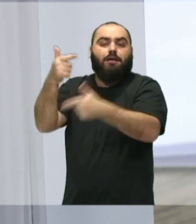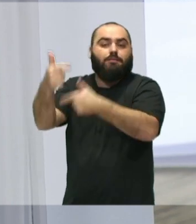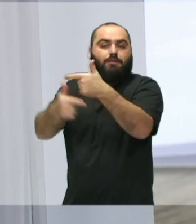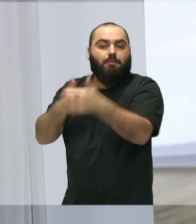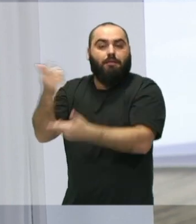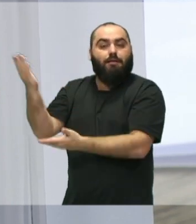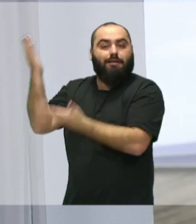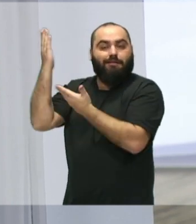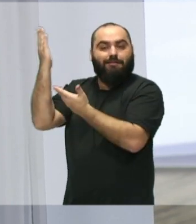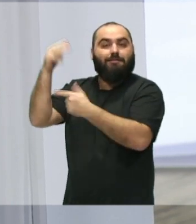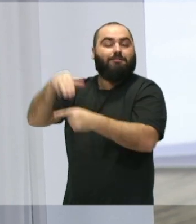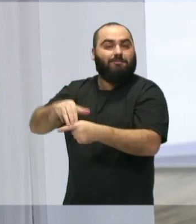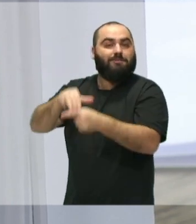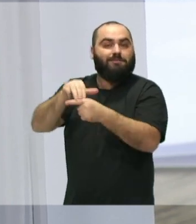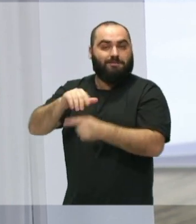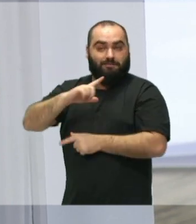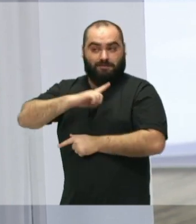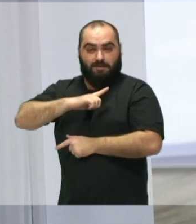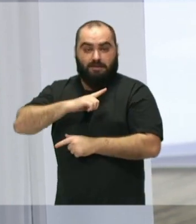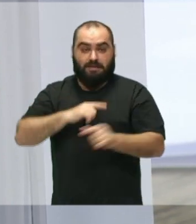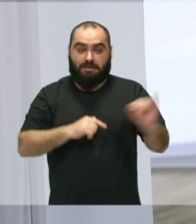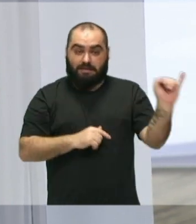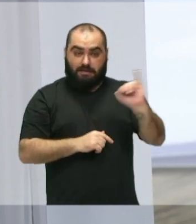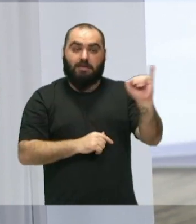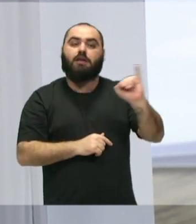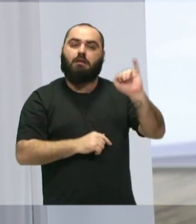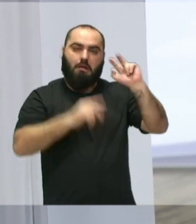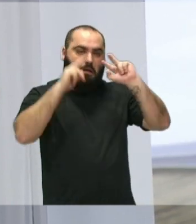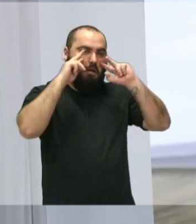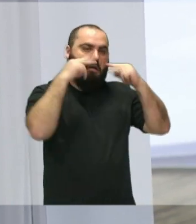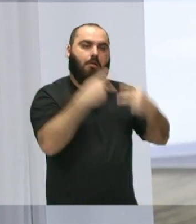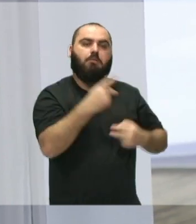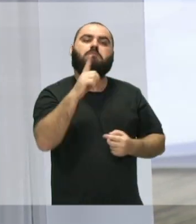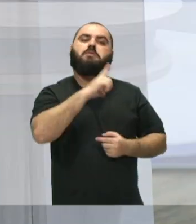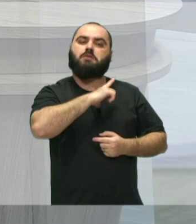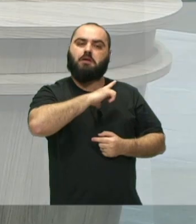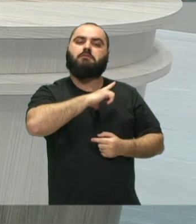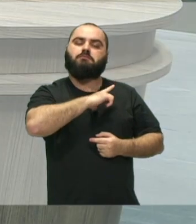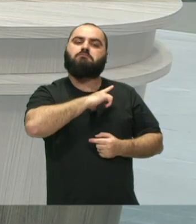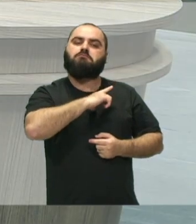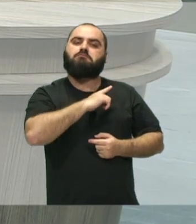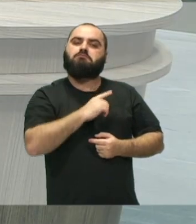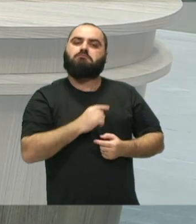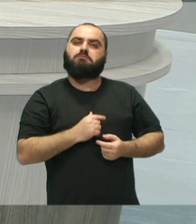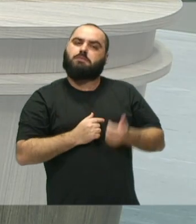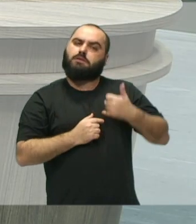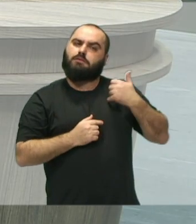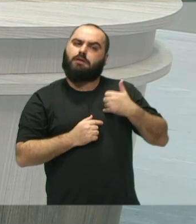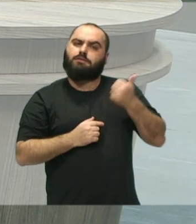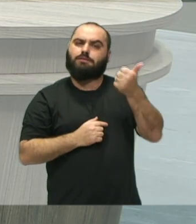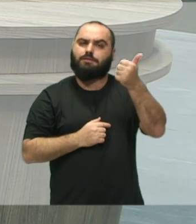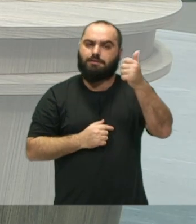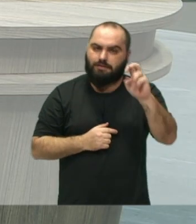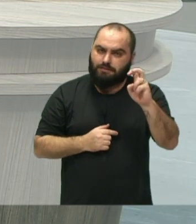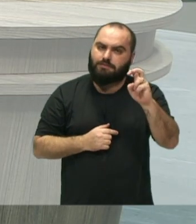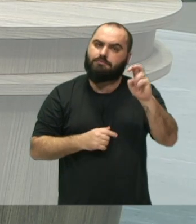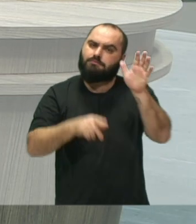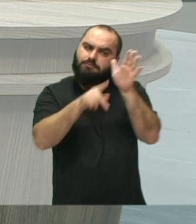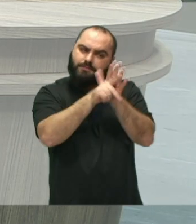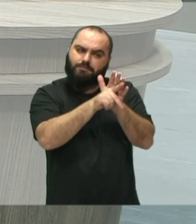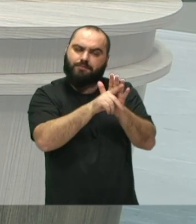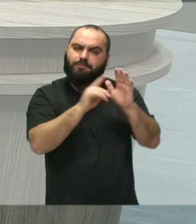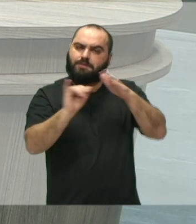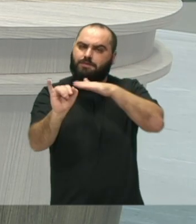municípios desenvolvem. E Itajaí teve esse reconhecimento, que veio bem a calhar, nos 15 anos que a instituição está trabalhando